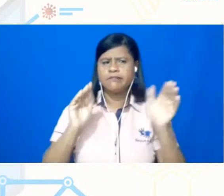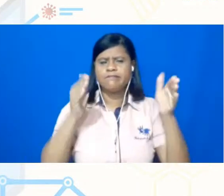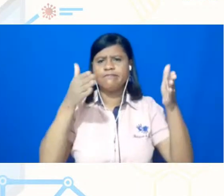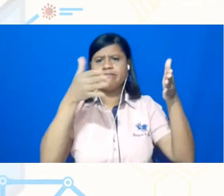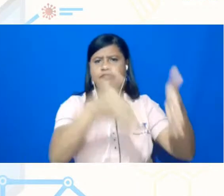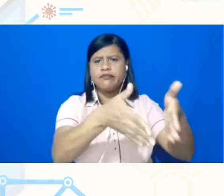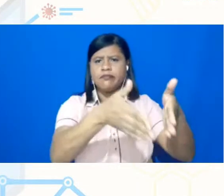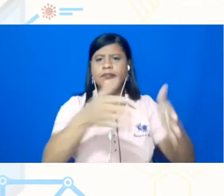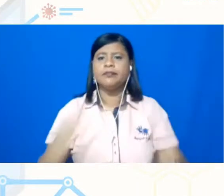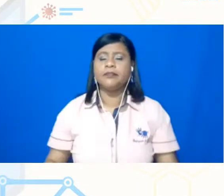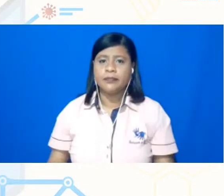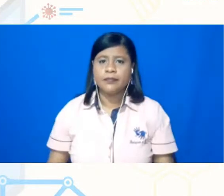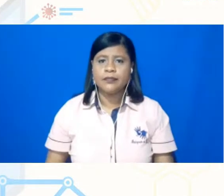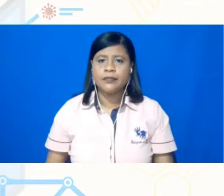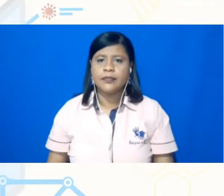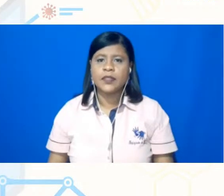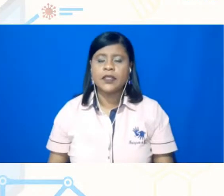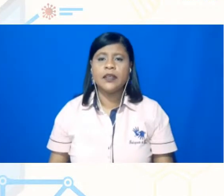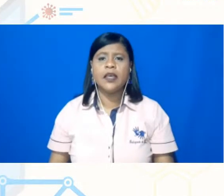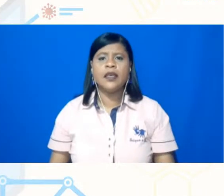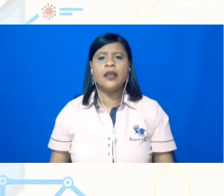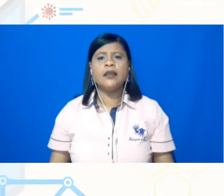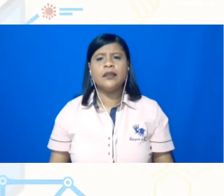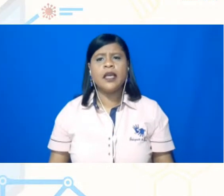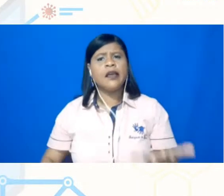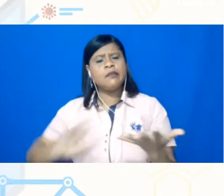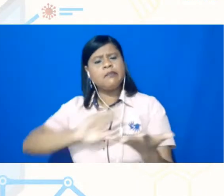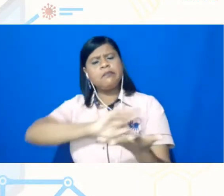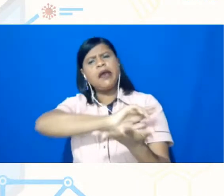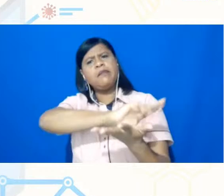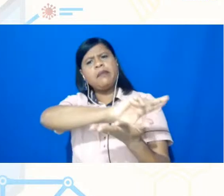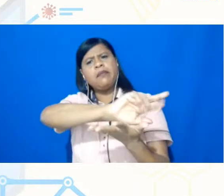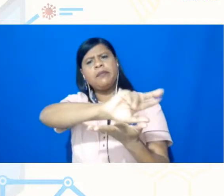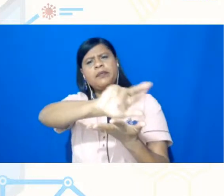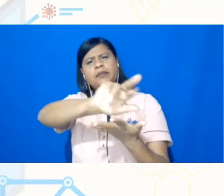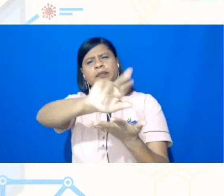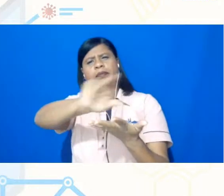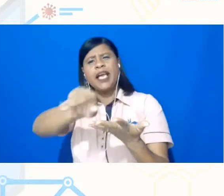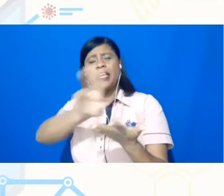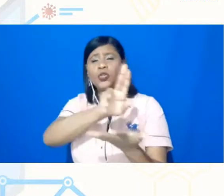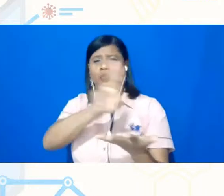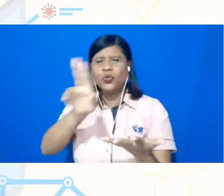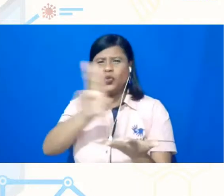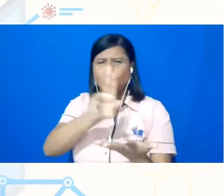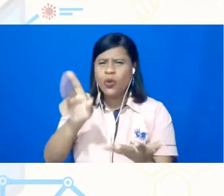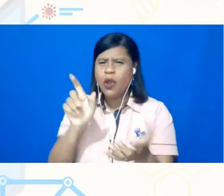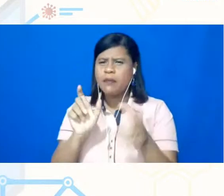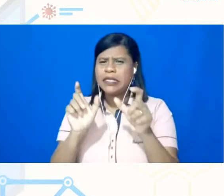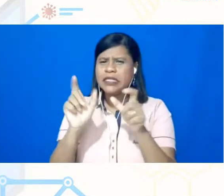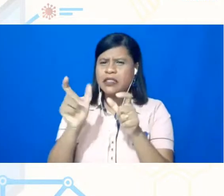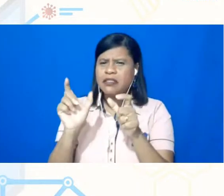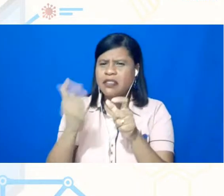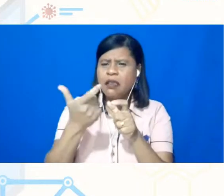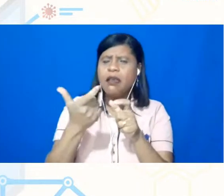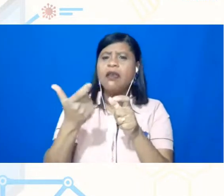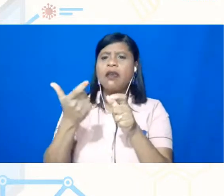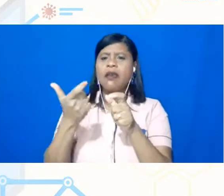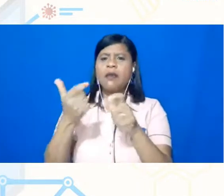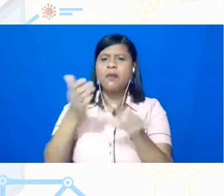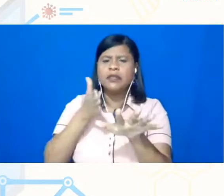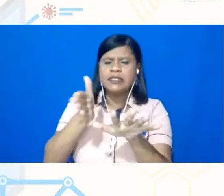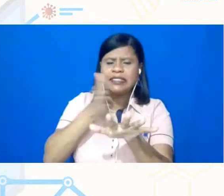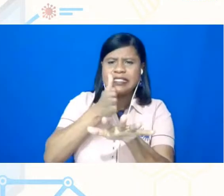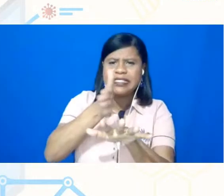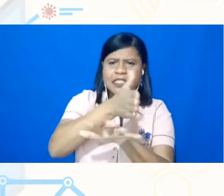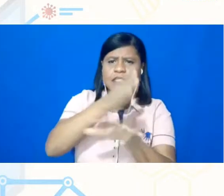e por toda essa variedade de nomes, termos, temas e eixos, vocês podem